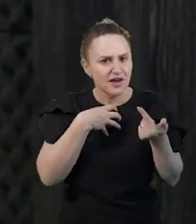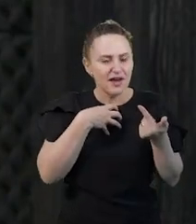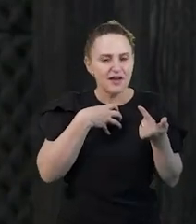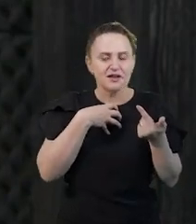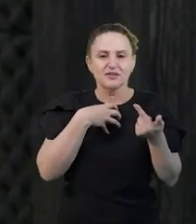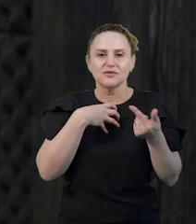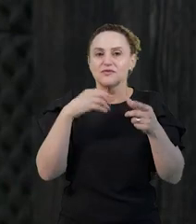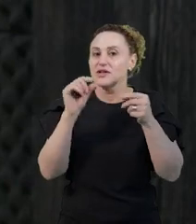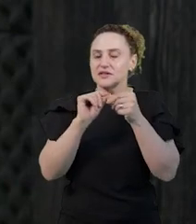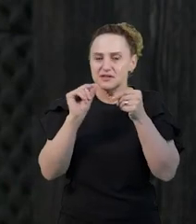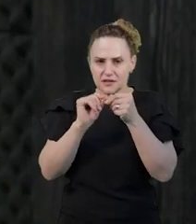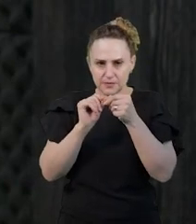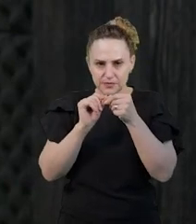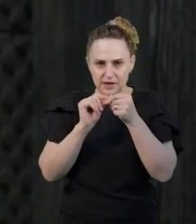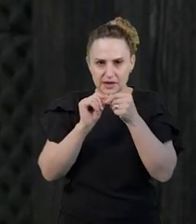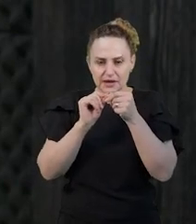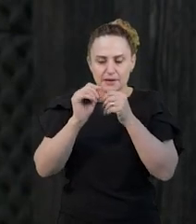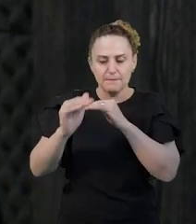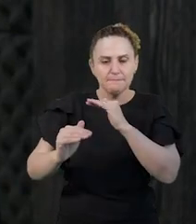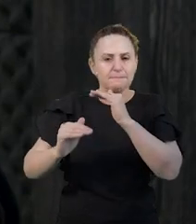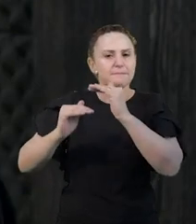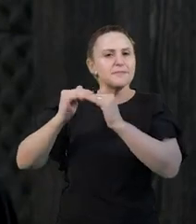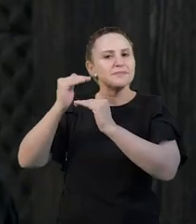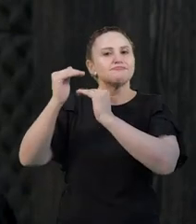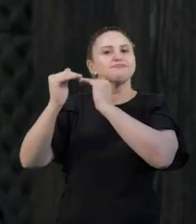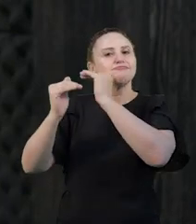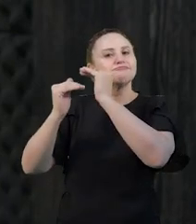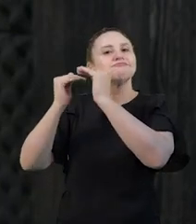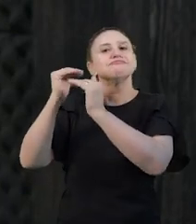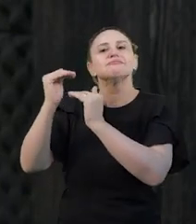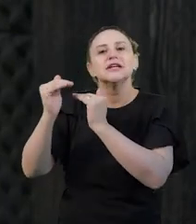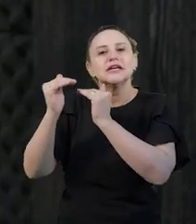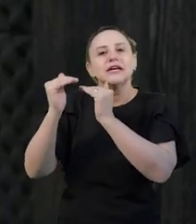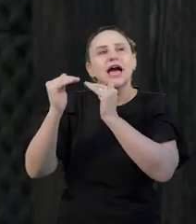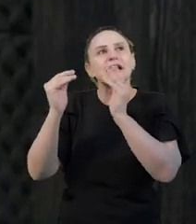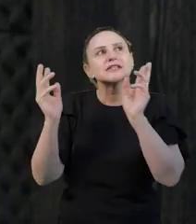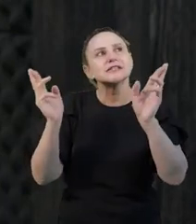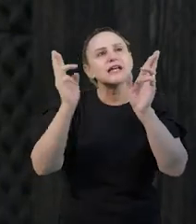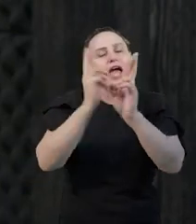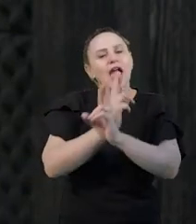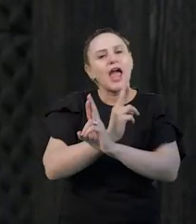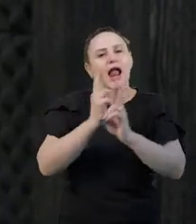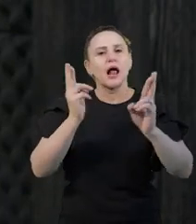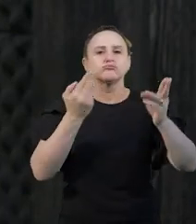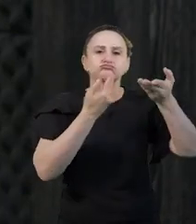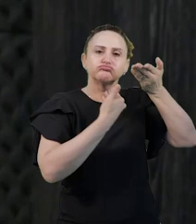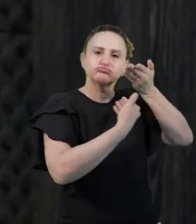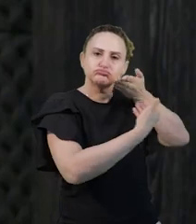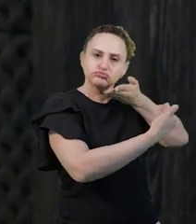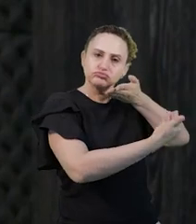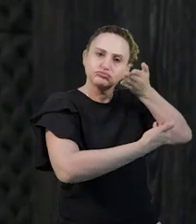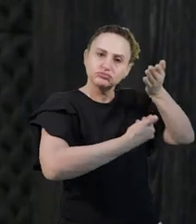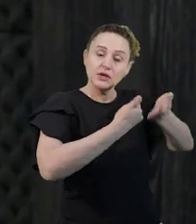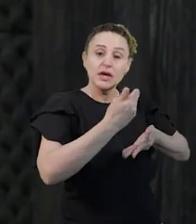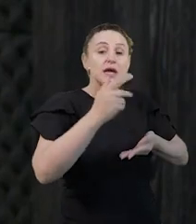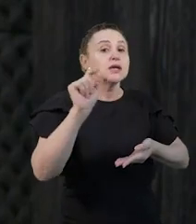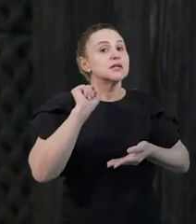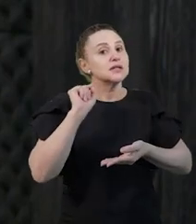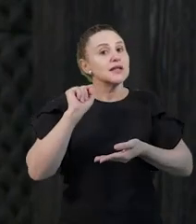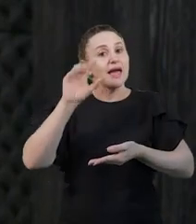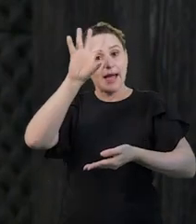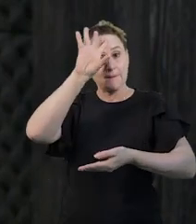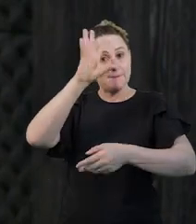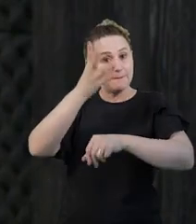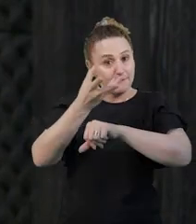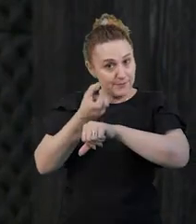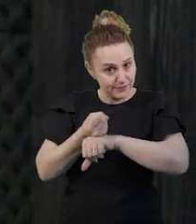promover nessa criança progressivamente o estabelecimento de relações, né? Que quando aí a matemática começa